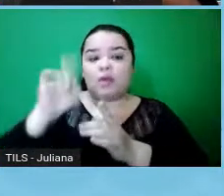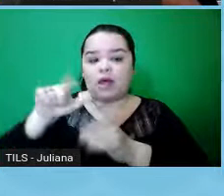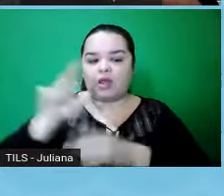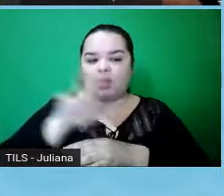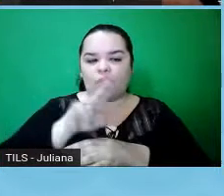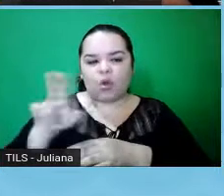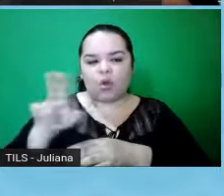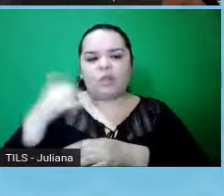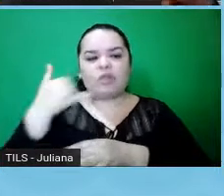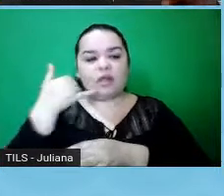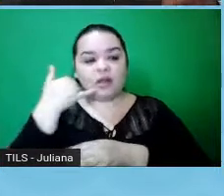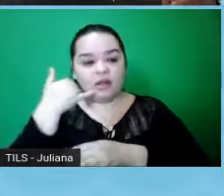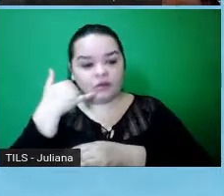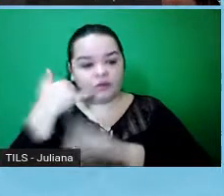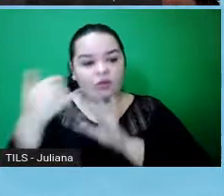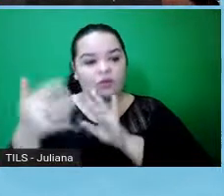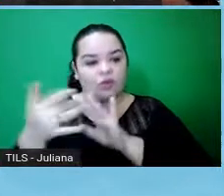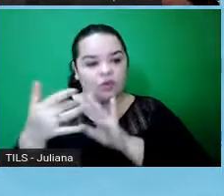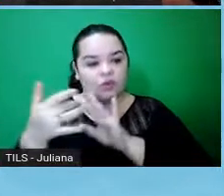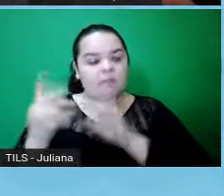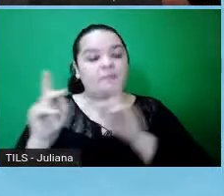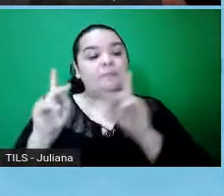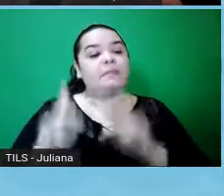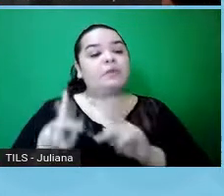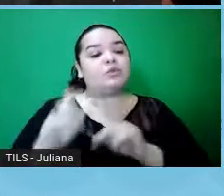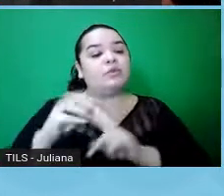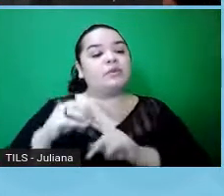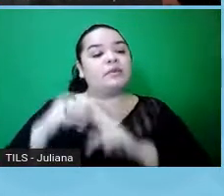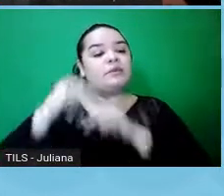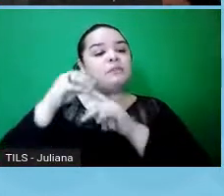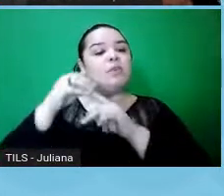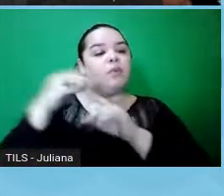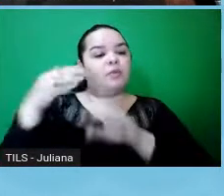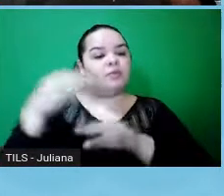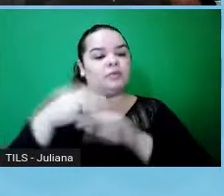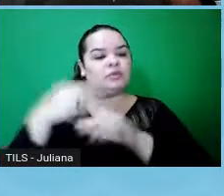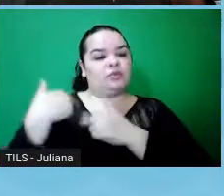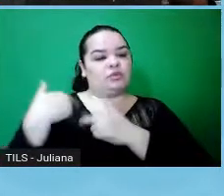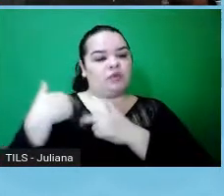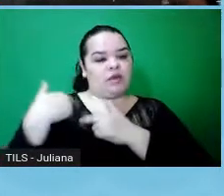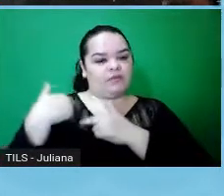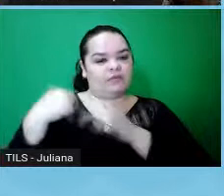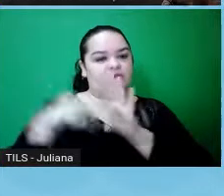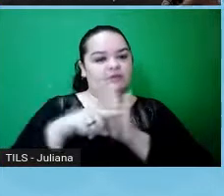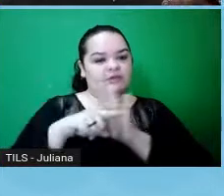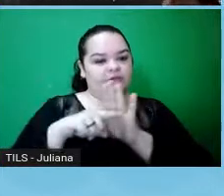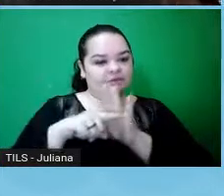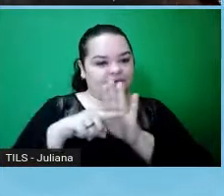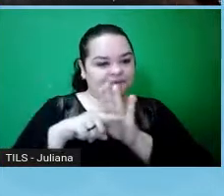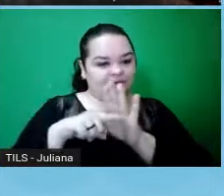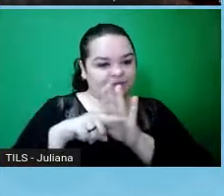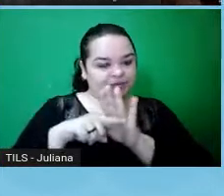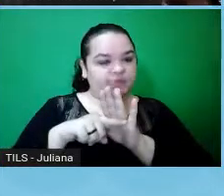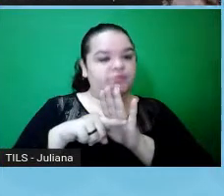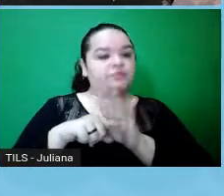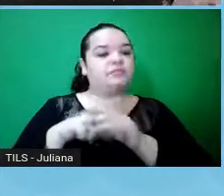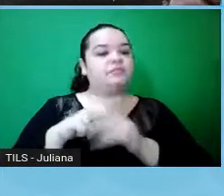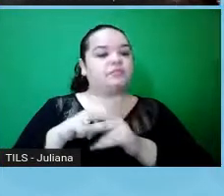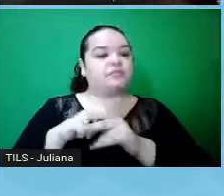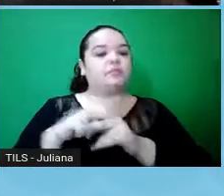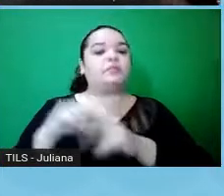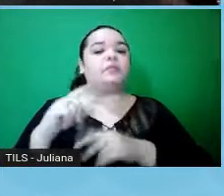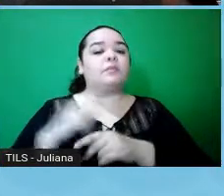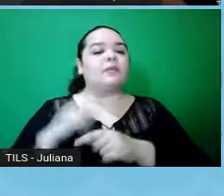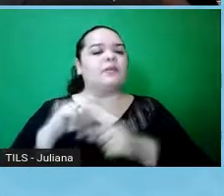telefônico, inclusive, que a Conep vai ter com o pesquisador, se for necessário. E aí depois entra uma série de aspectos que são aspectos